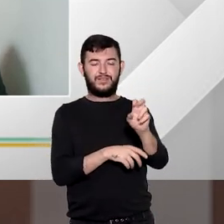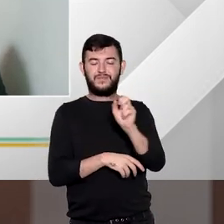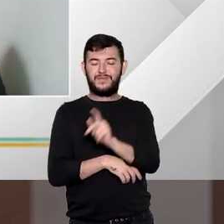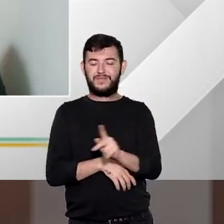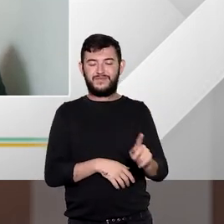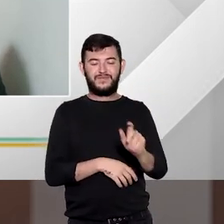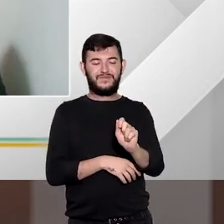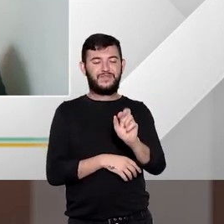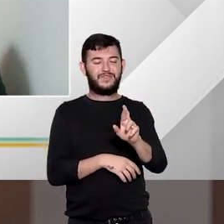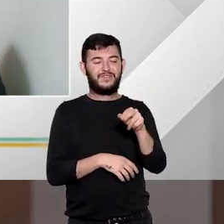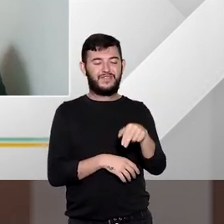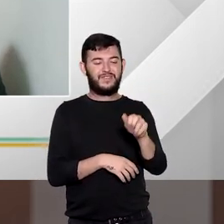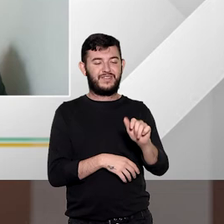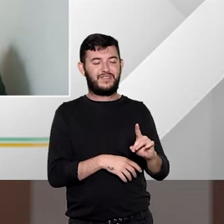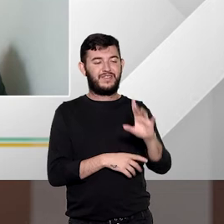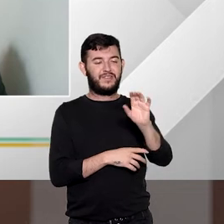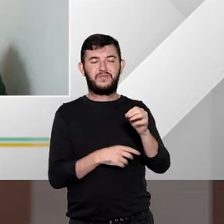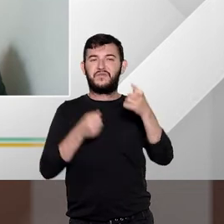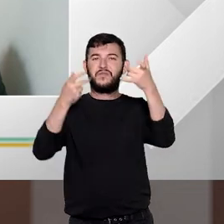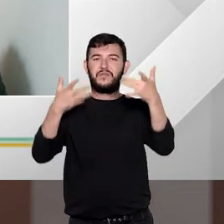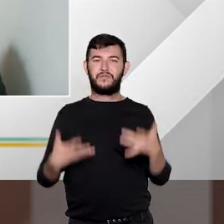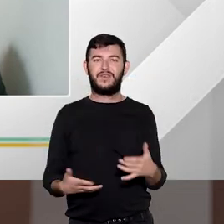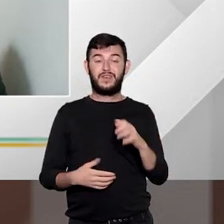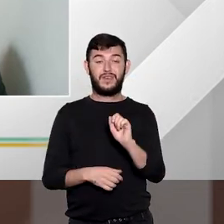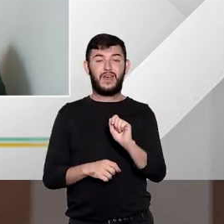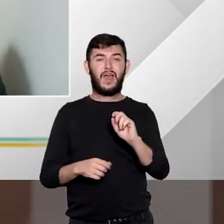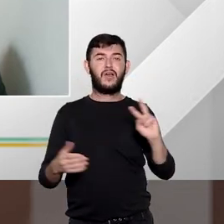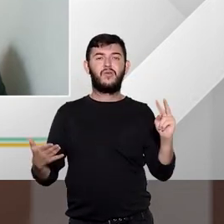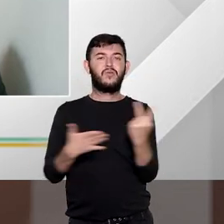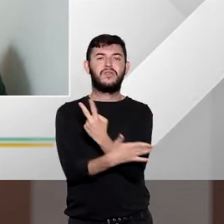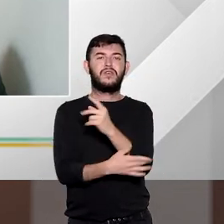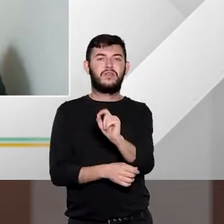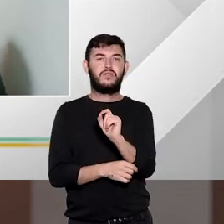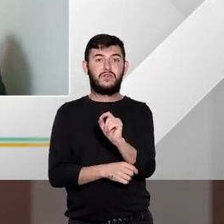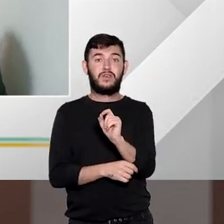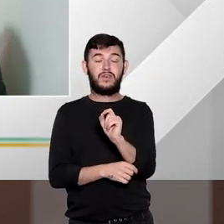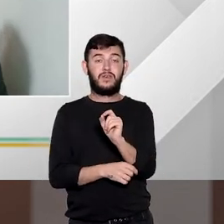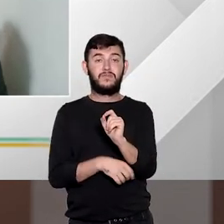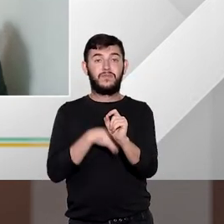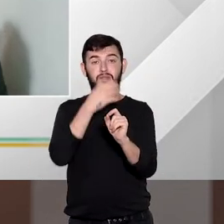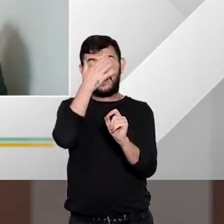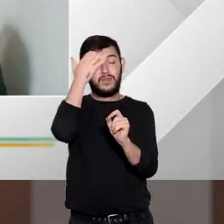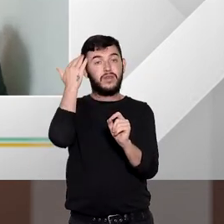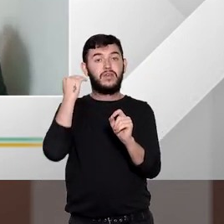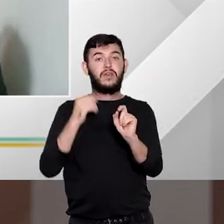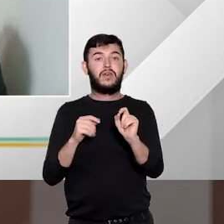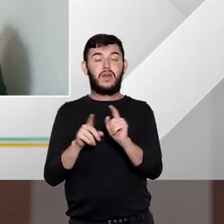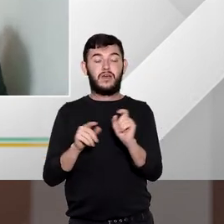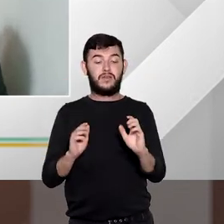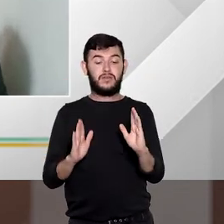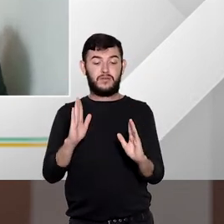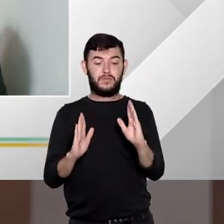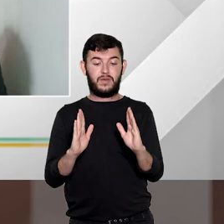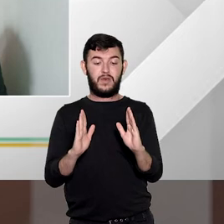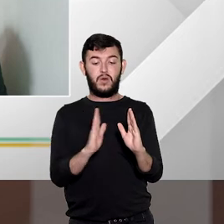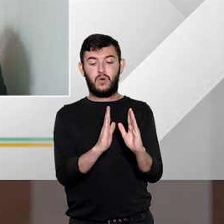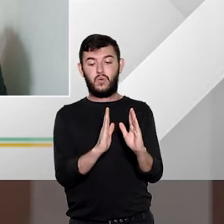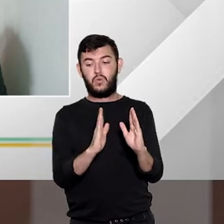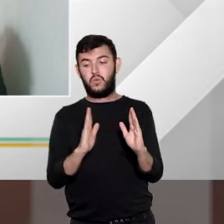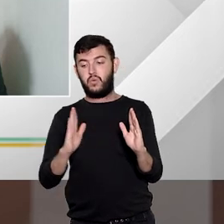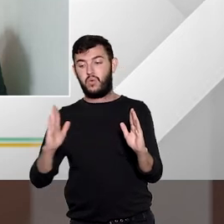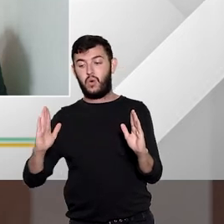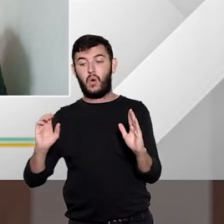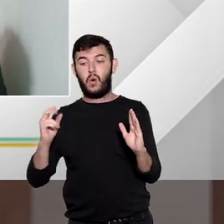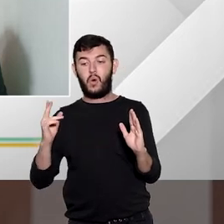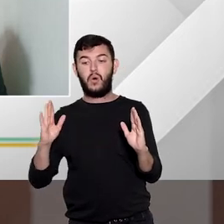referir detalhadamente as causas de aumento ou de diminuição da pena que é a terceira fase da dosimetria quando o crime